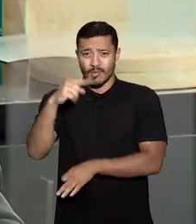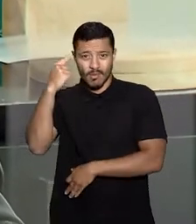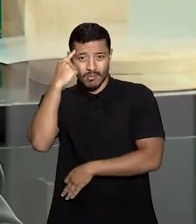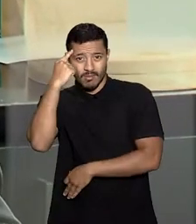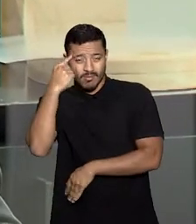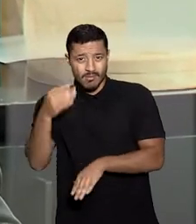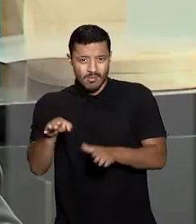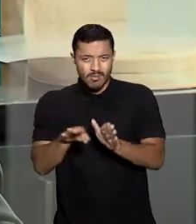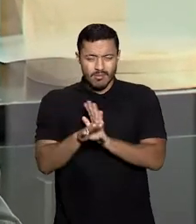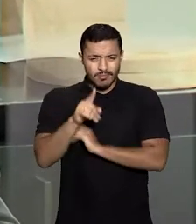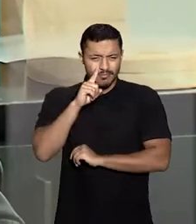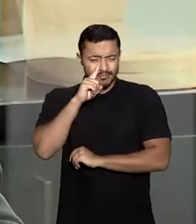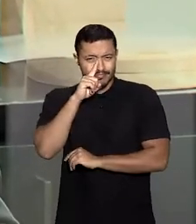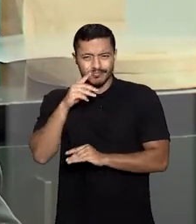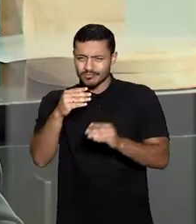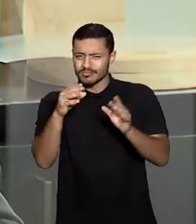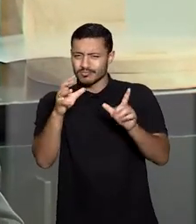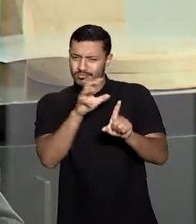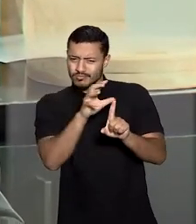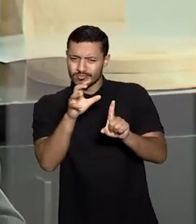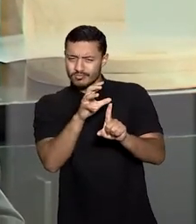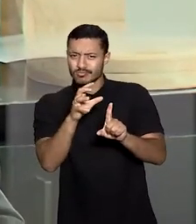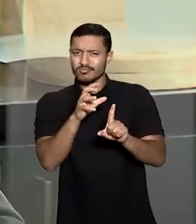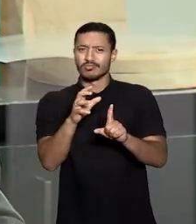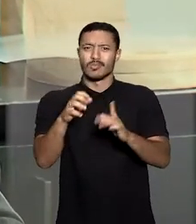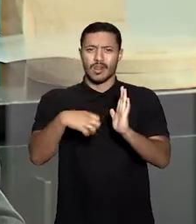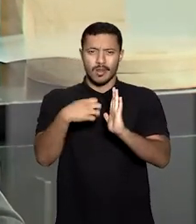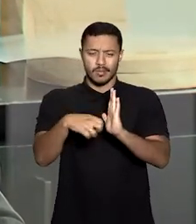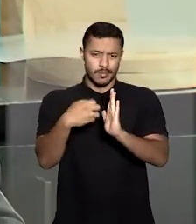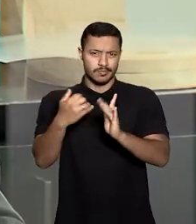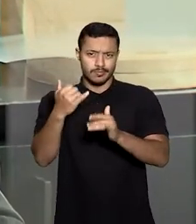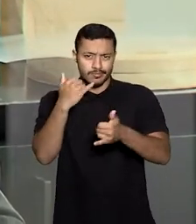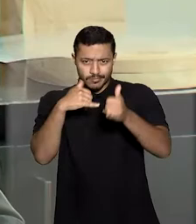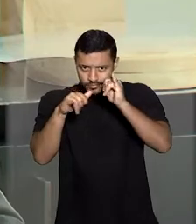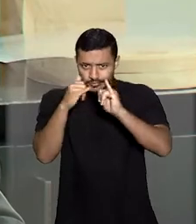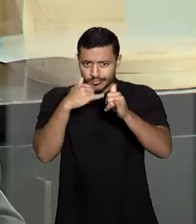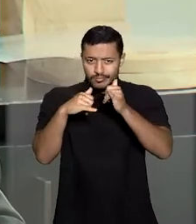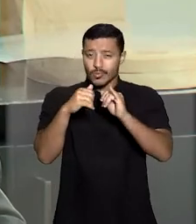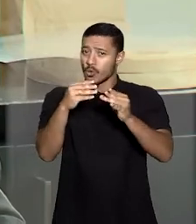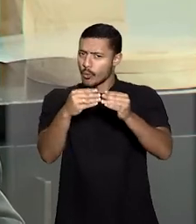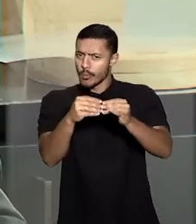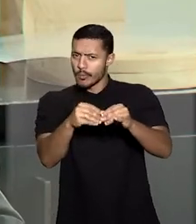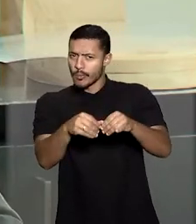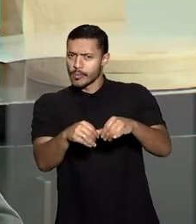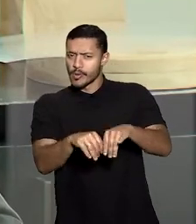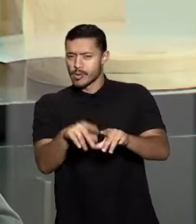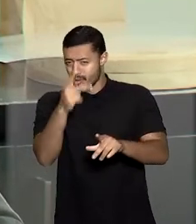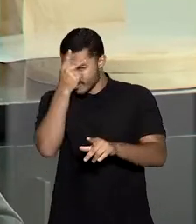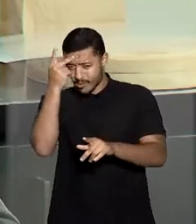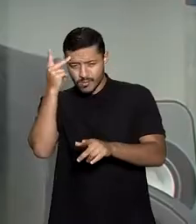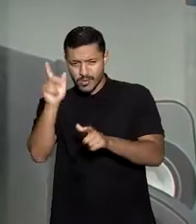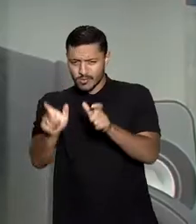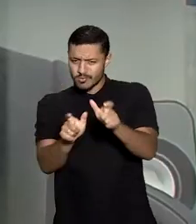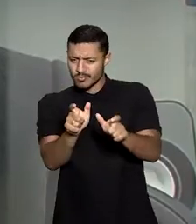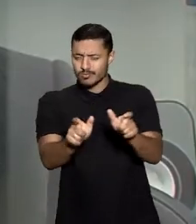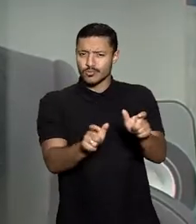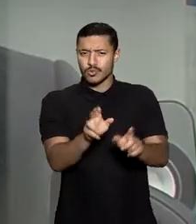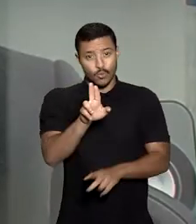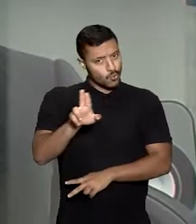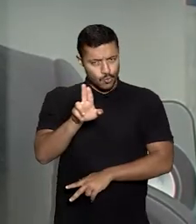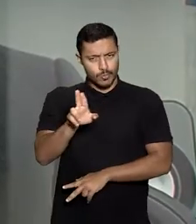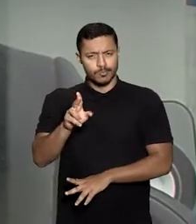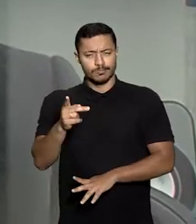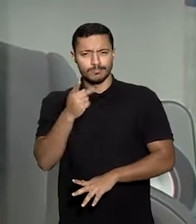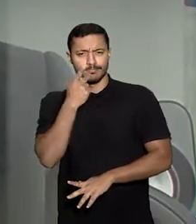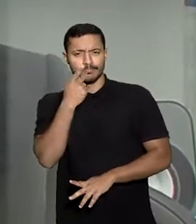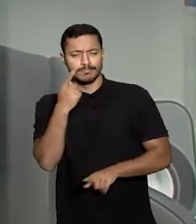decisões trazem risco de graves impactos no setor elétrico, com potenciais prejuízos aos consumidores. E apontou ainda